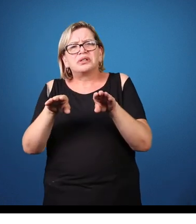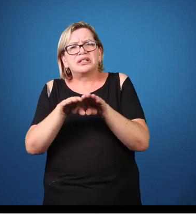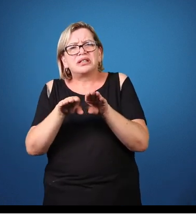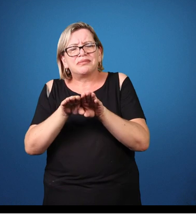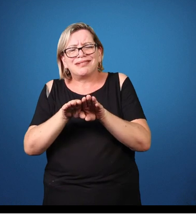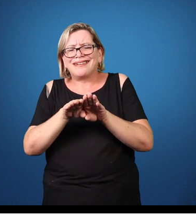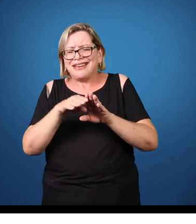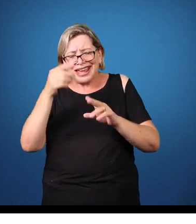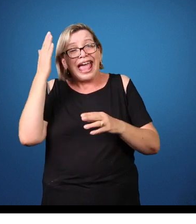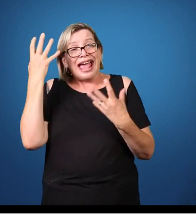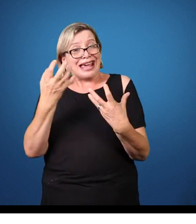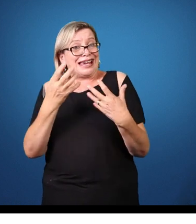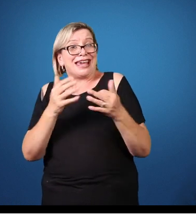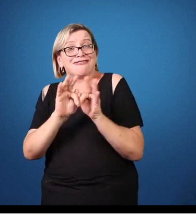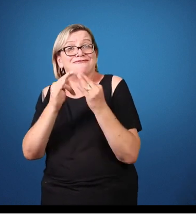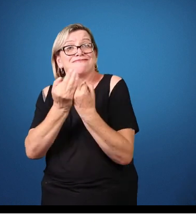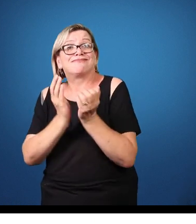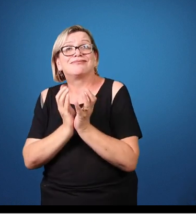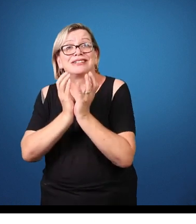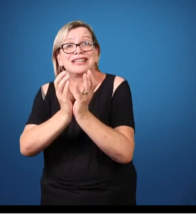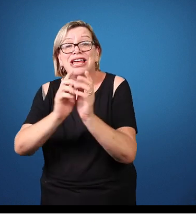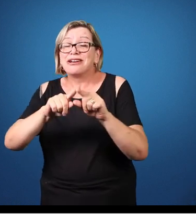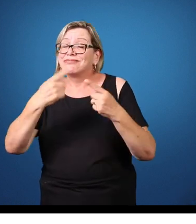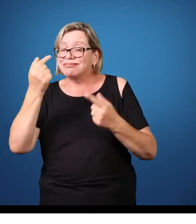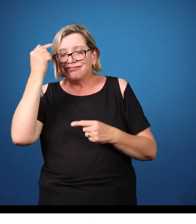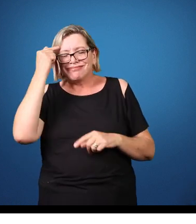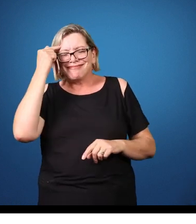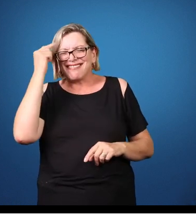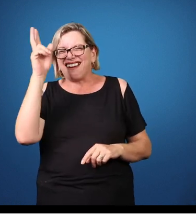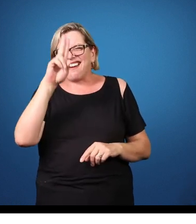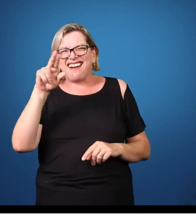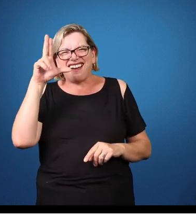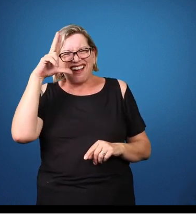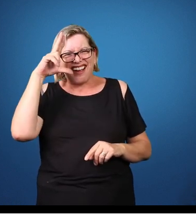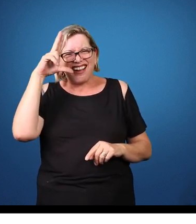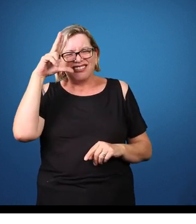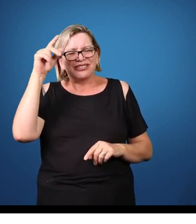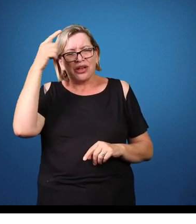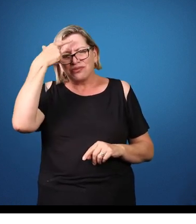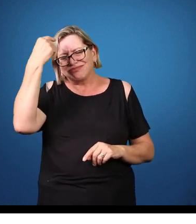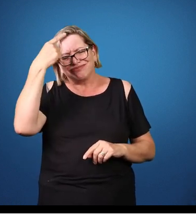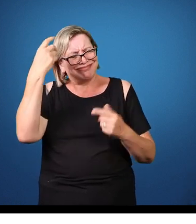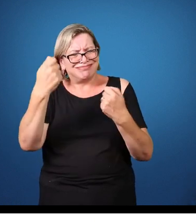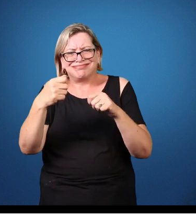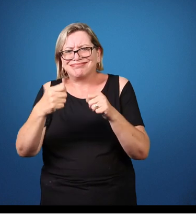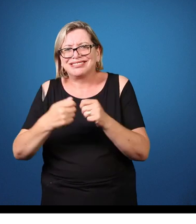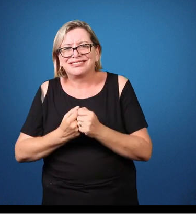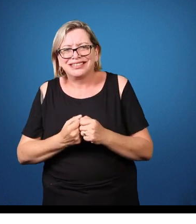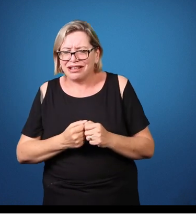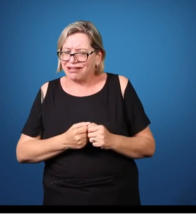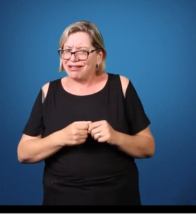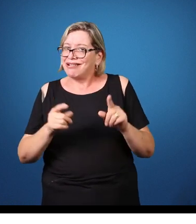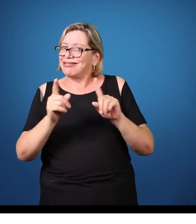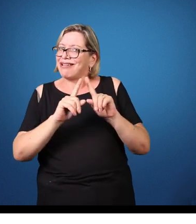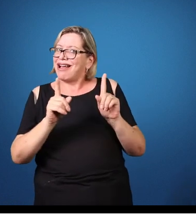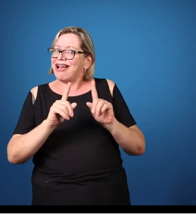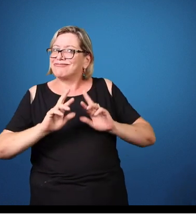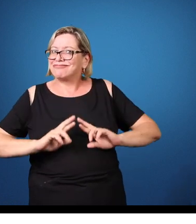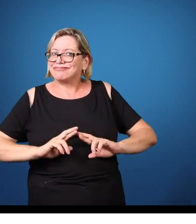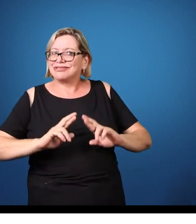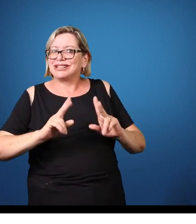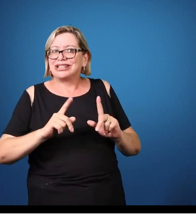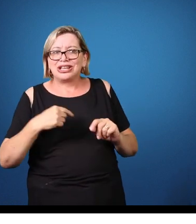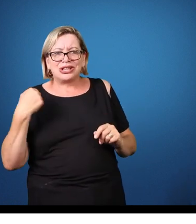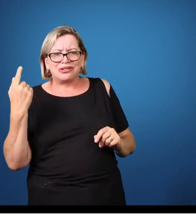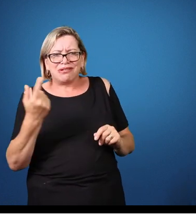exatamente assim, né? A gente trabalha com adolescentes e vão precisar. Eu acho que em muitos